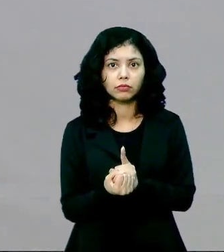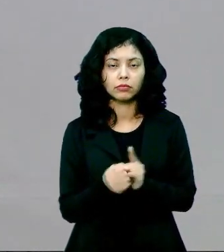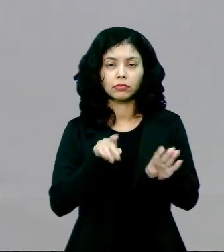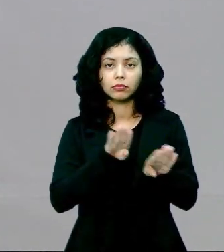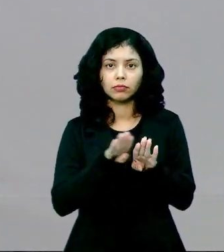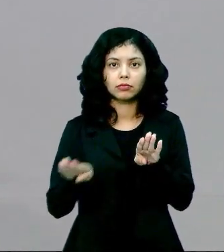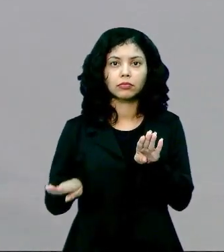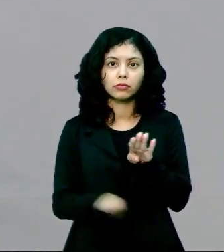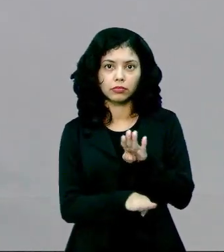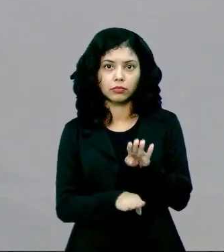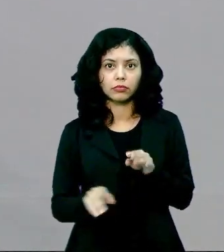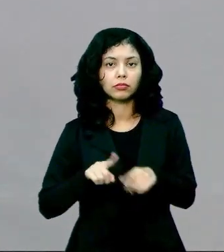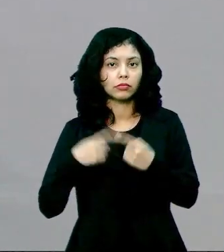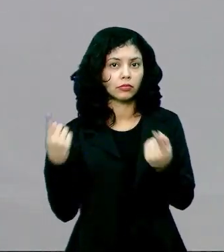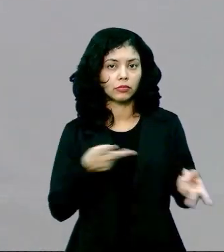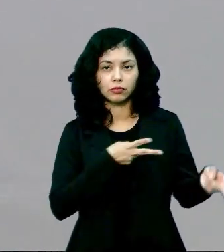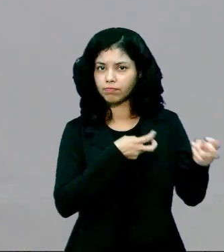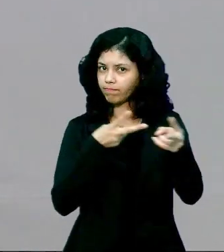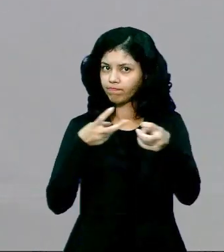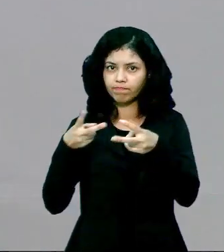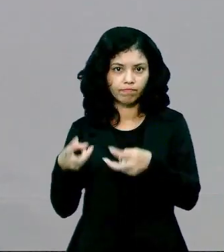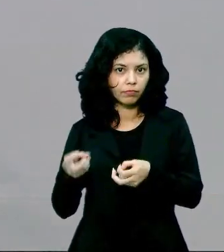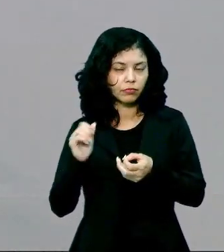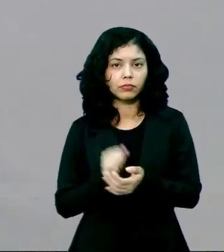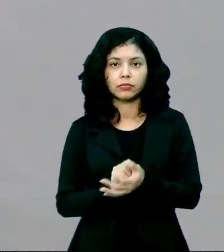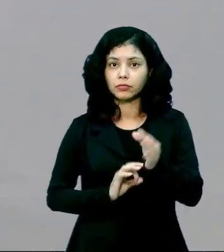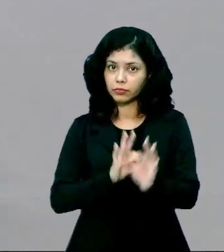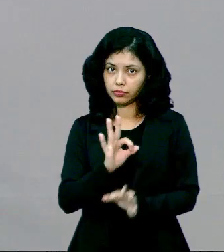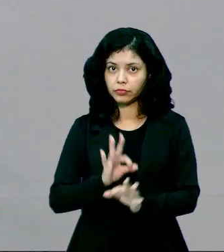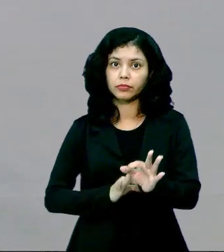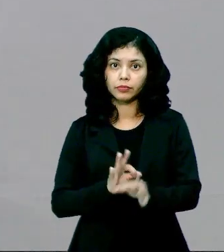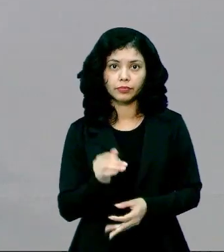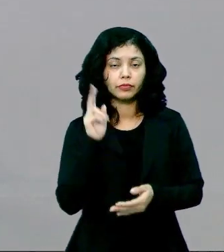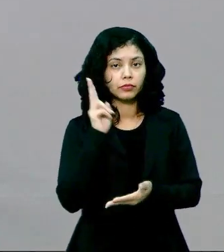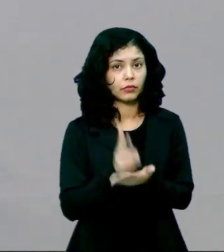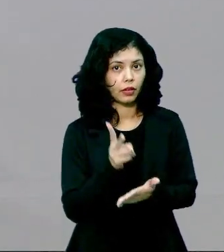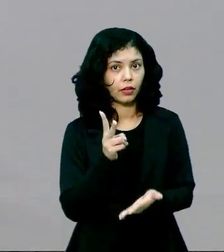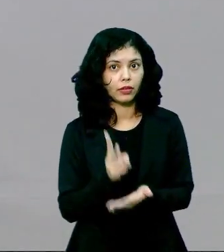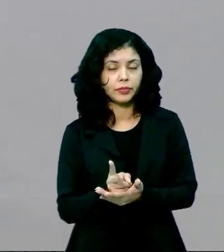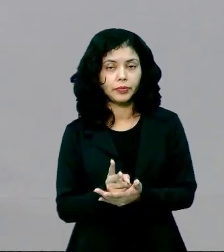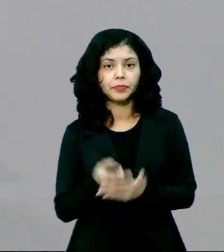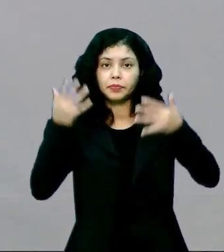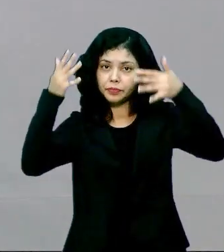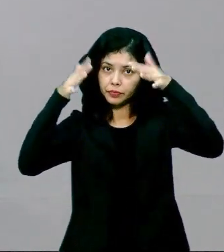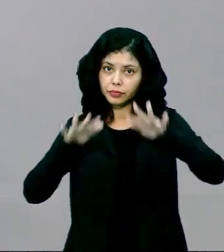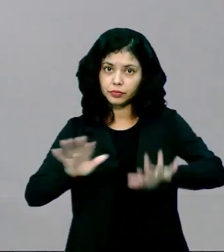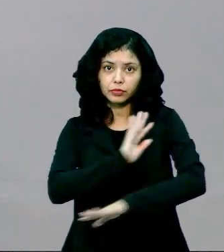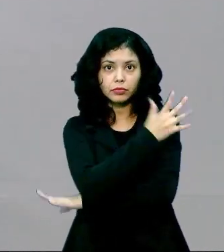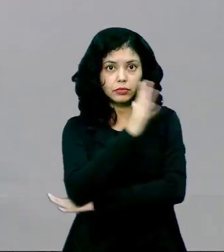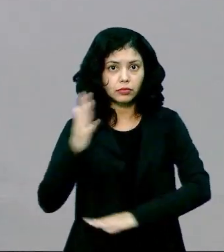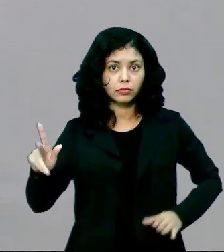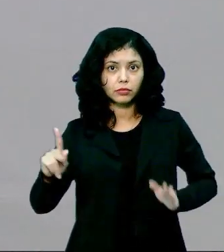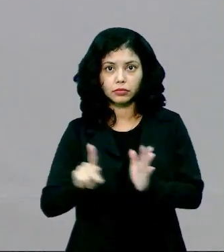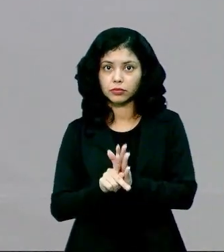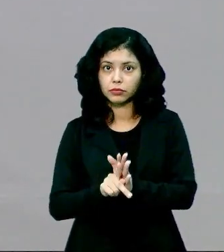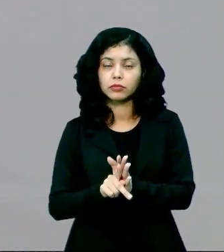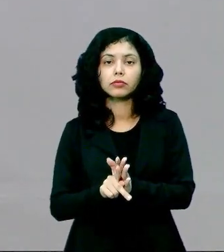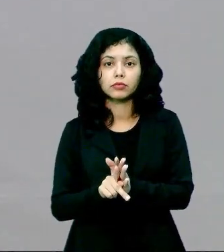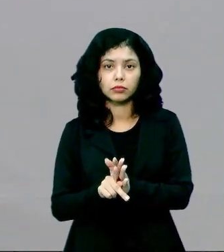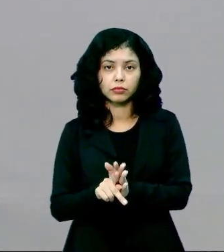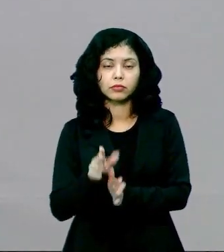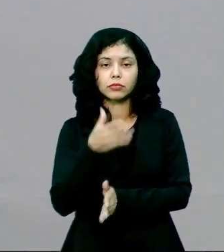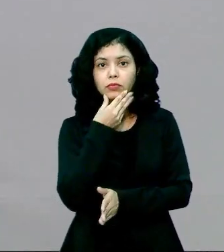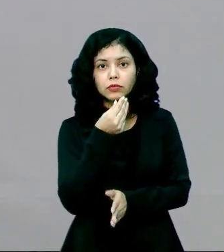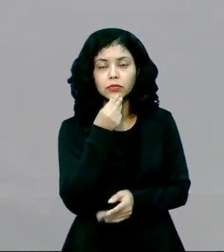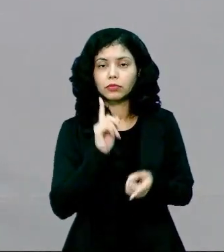desvantagem. Mas nós não percebemos organizações da mesma natureza organizadas pelos